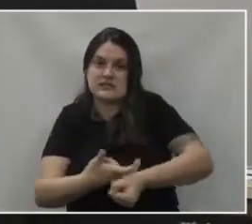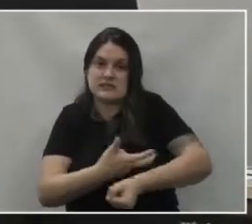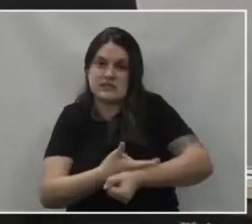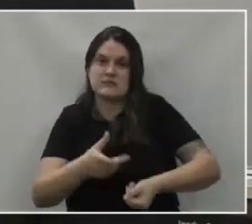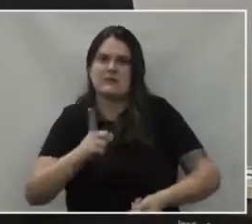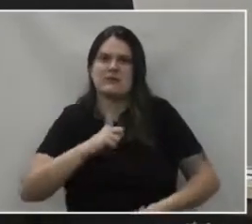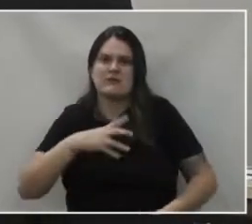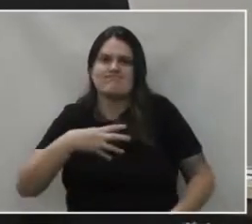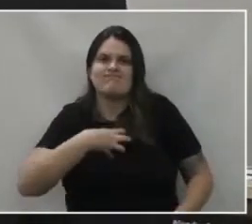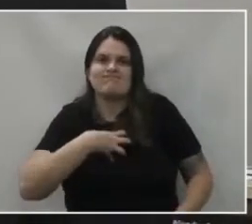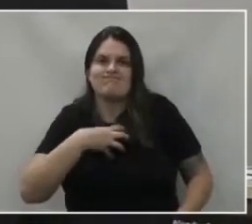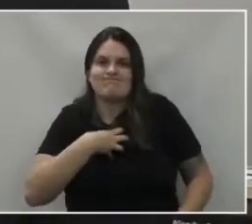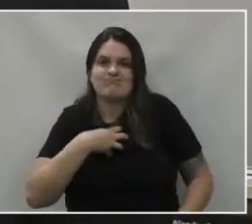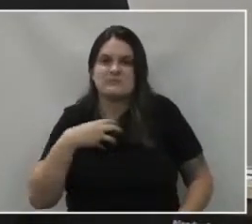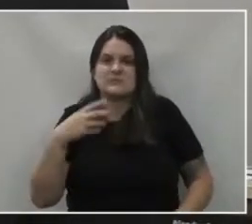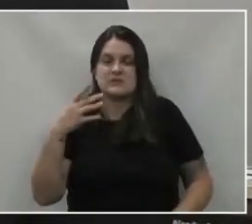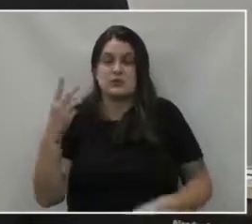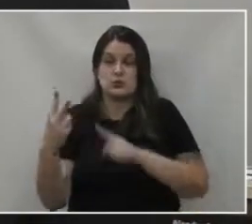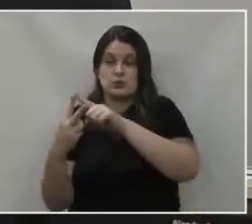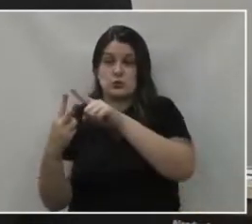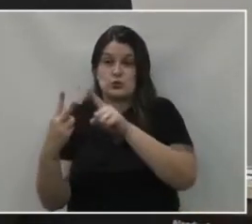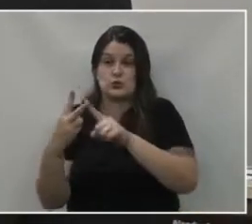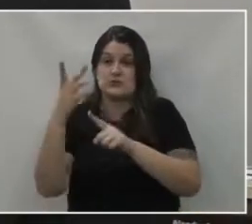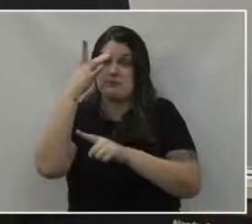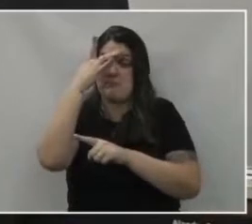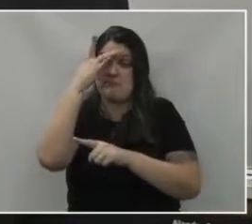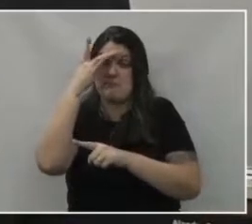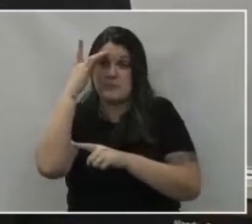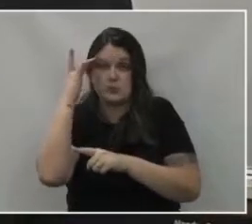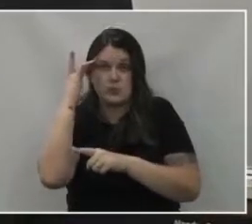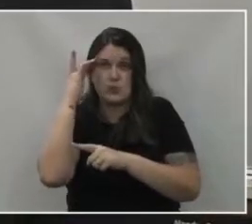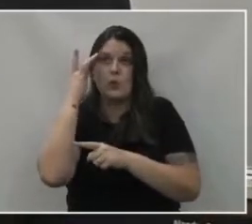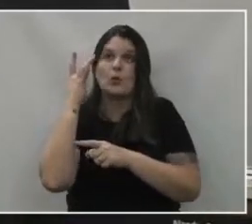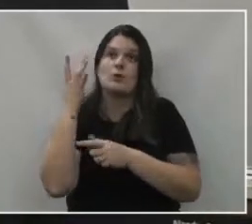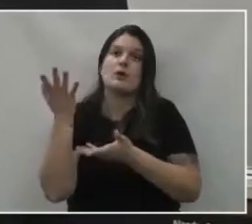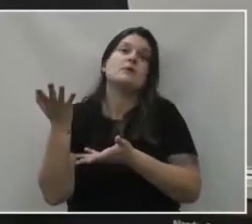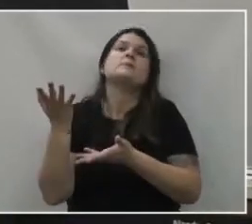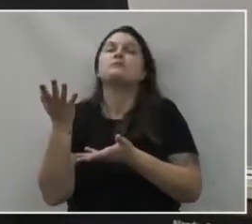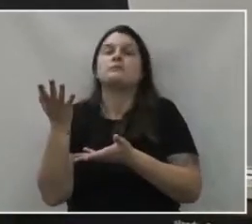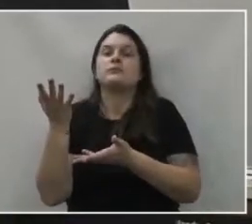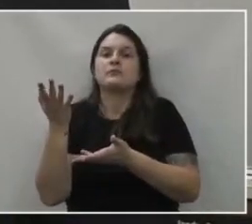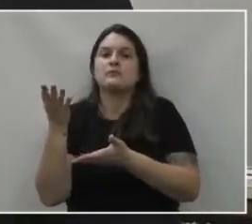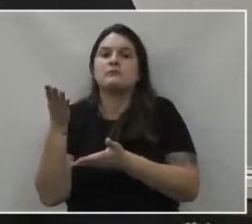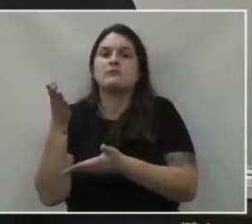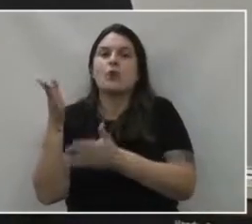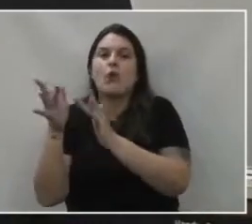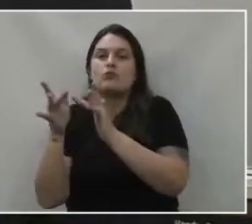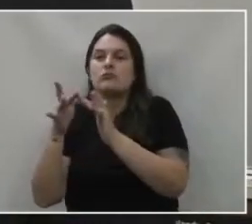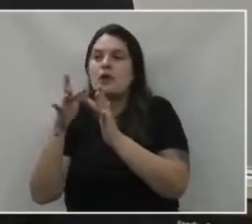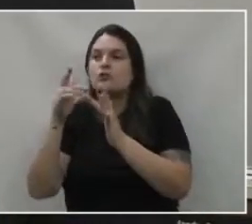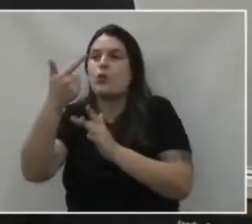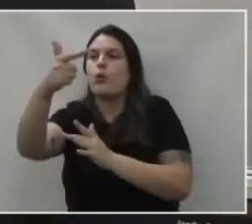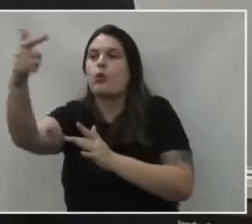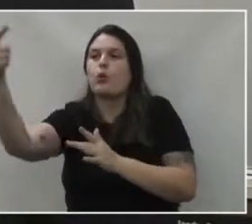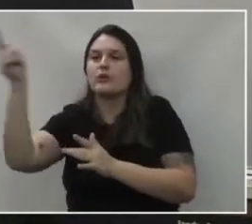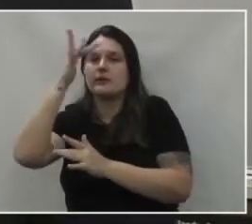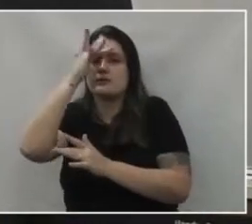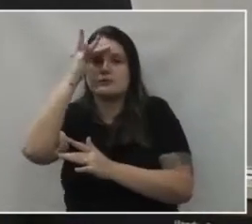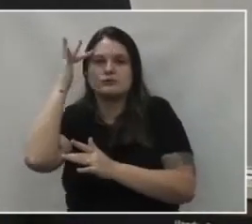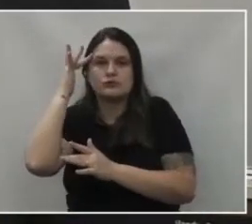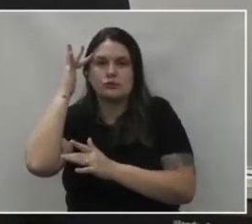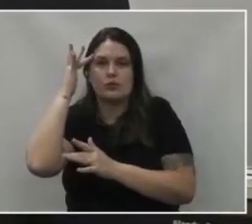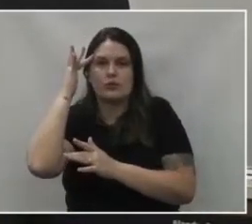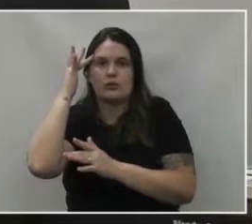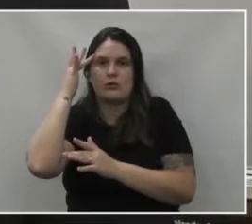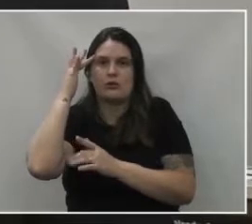dessas duas pessoas e pessoas que vieram, inclusive tiveram contato principalmente com pessoas